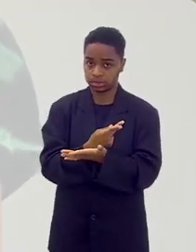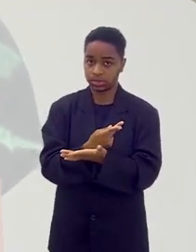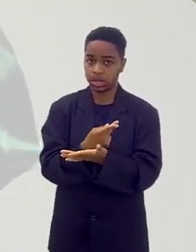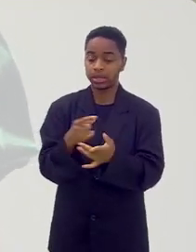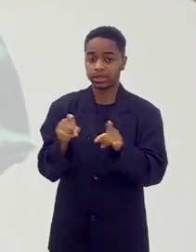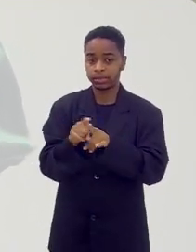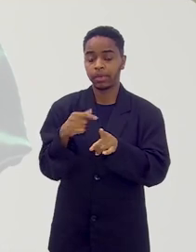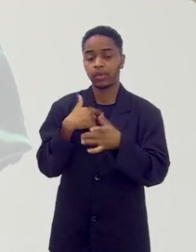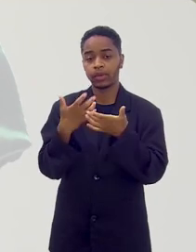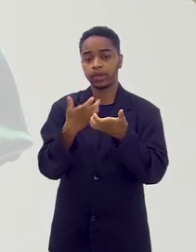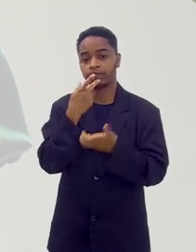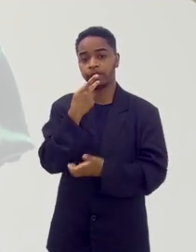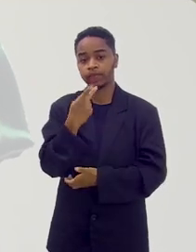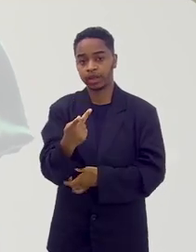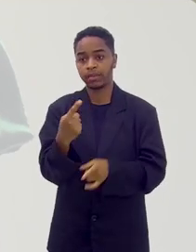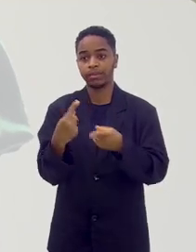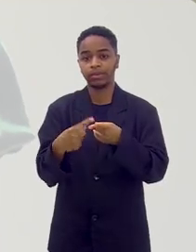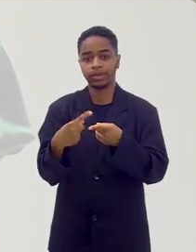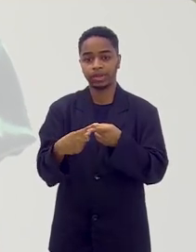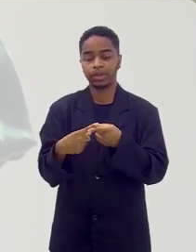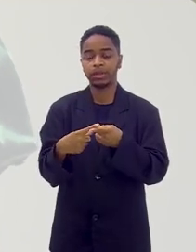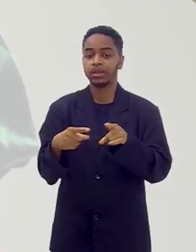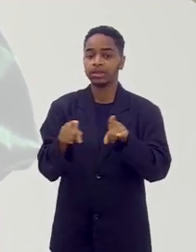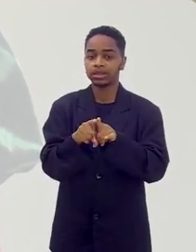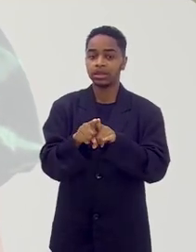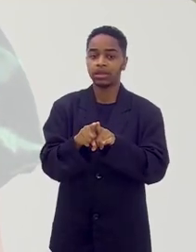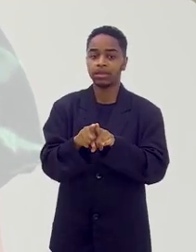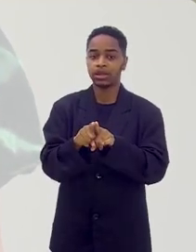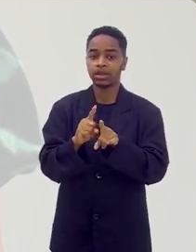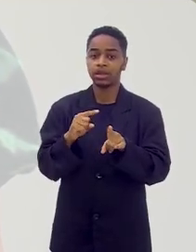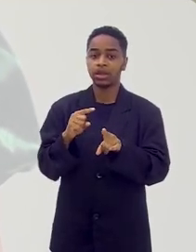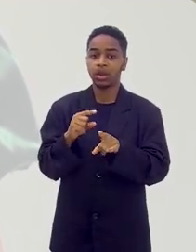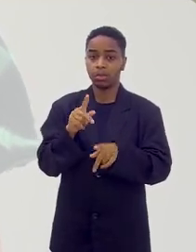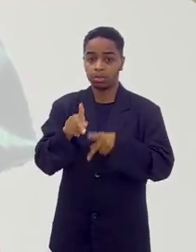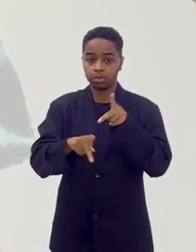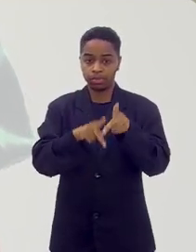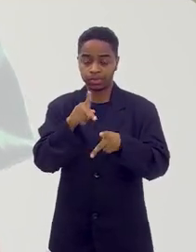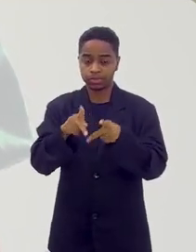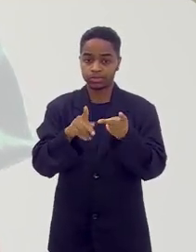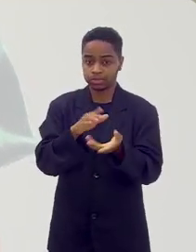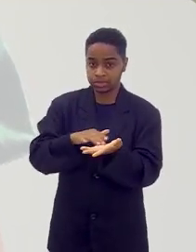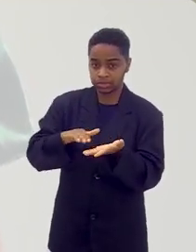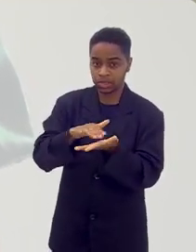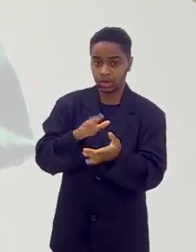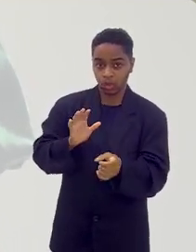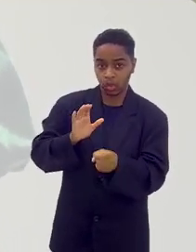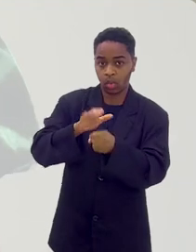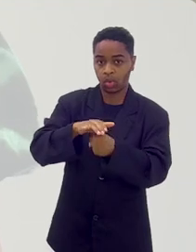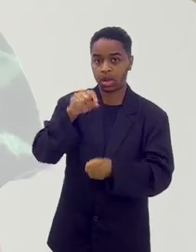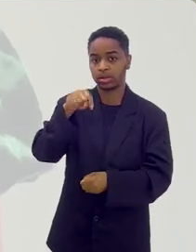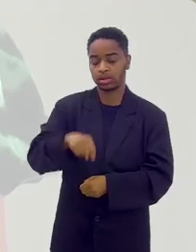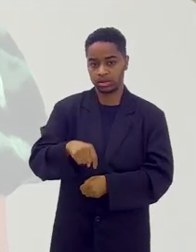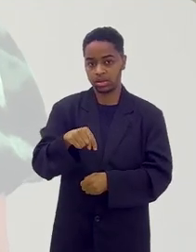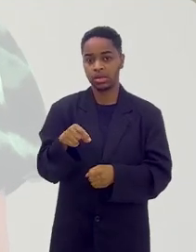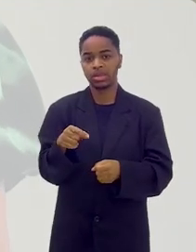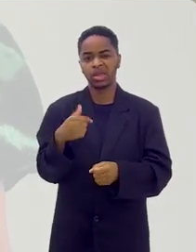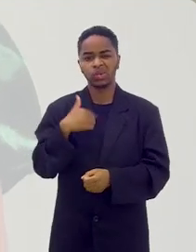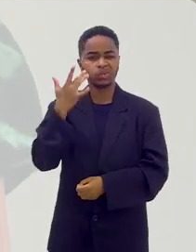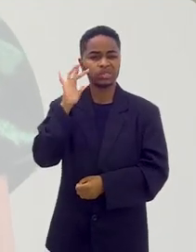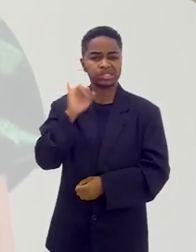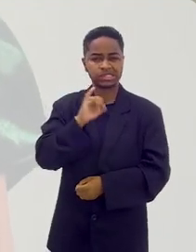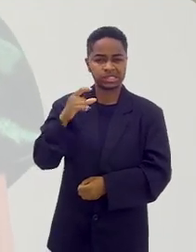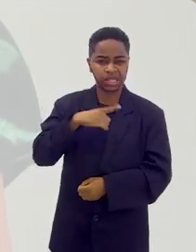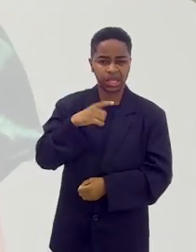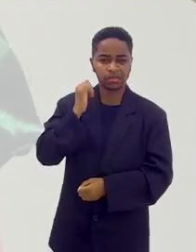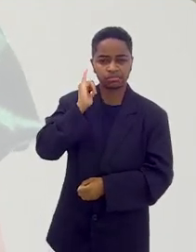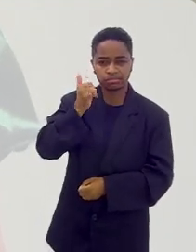Isso era uma coisa que eu até queria tocar, porque nós fomos também colonizados pelo povo cigano. Tem relatos, eu não sei se eu já tenho algum